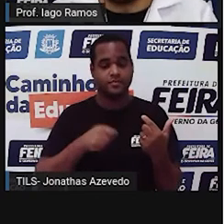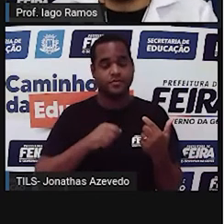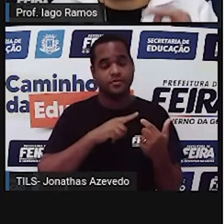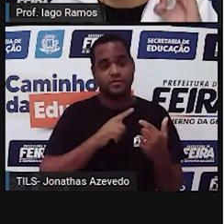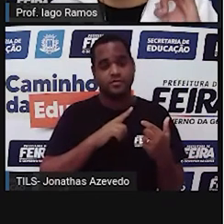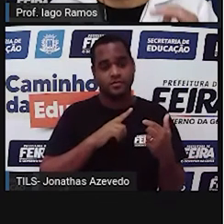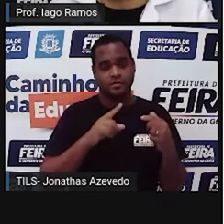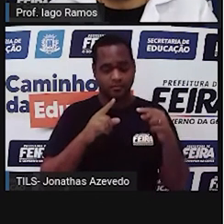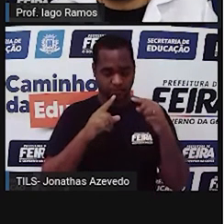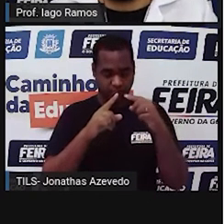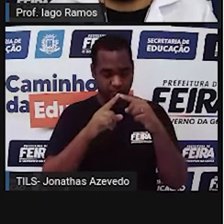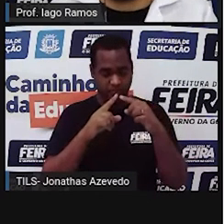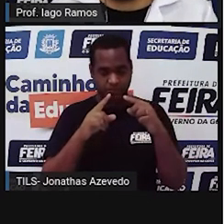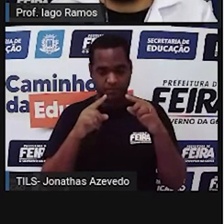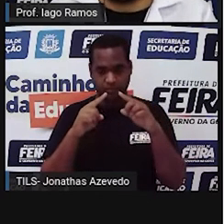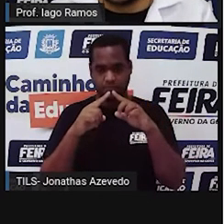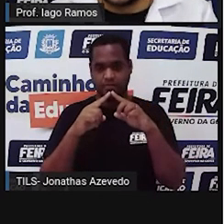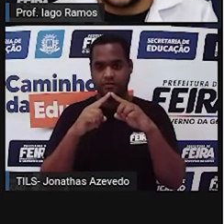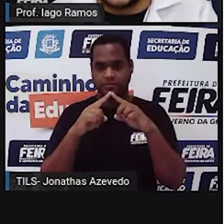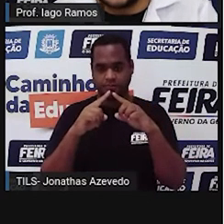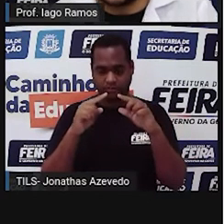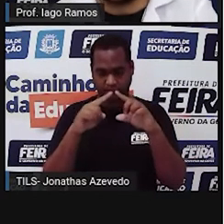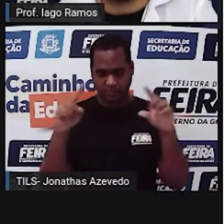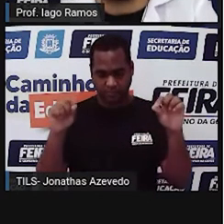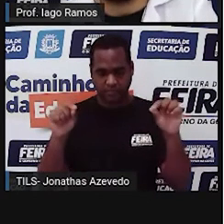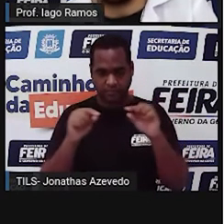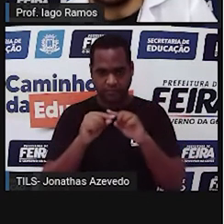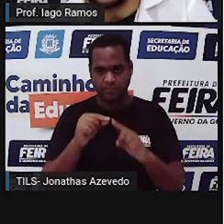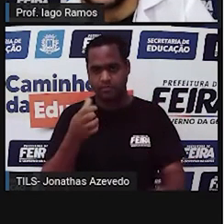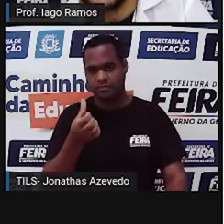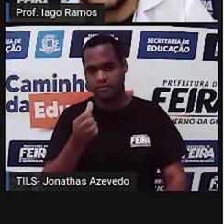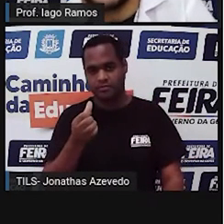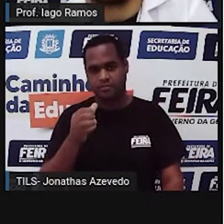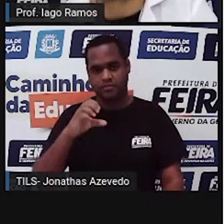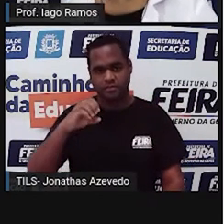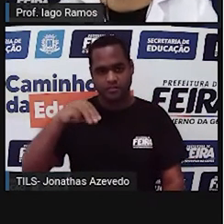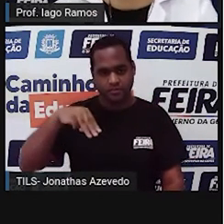retângulo com comprimento 6 centímetros, tá bom?